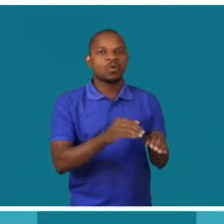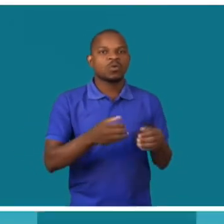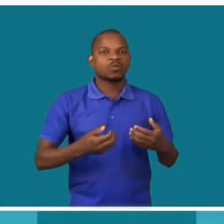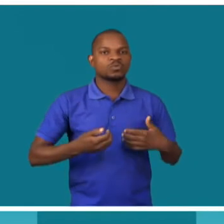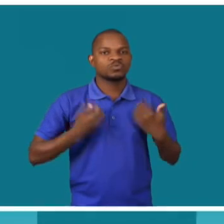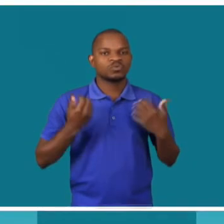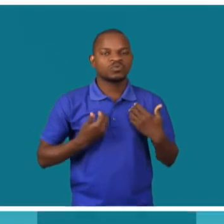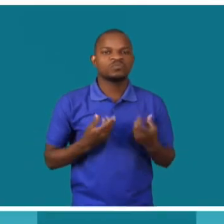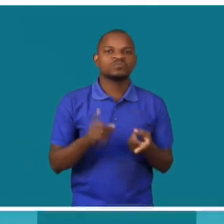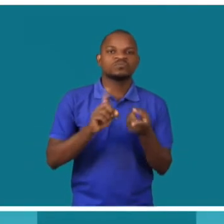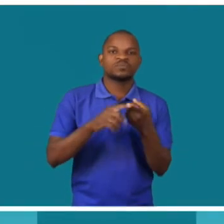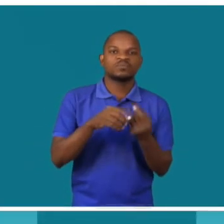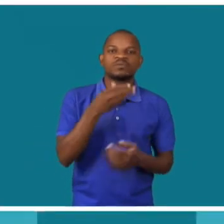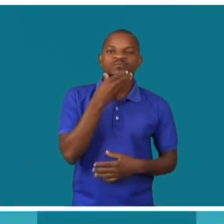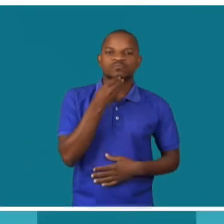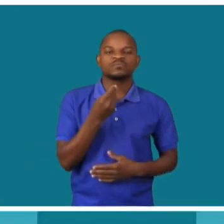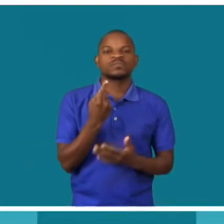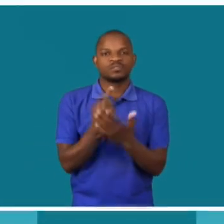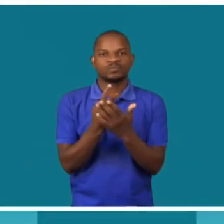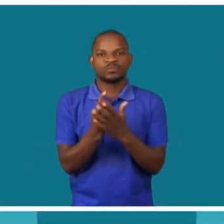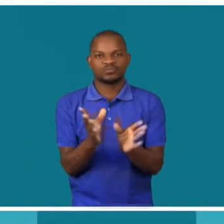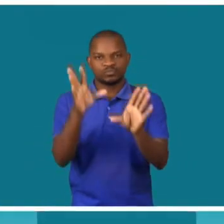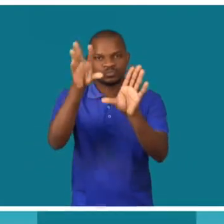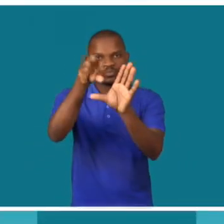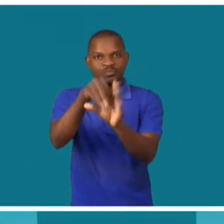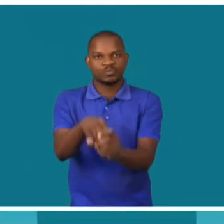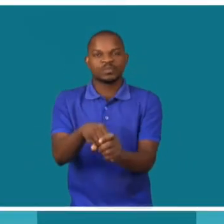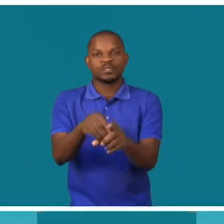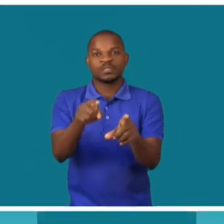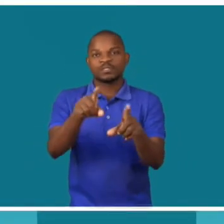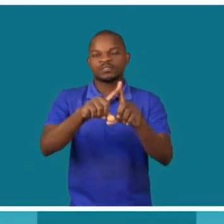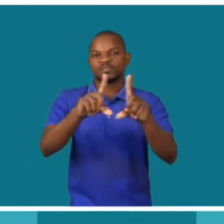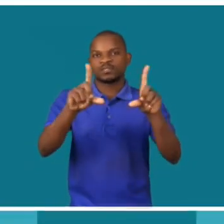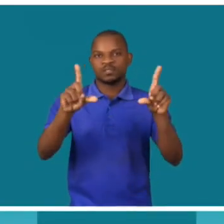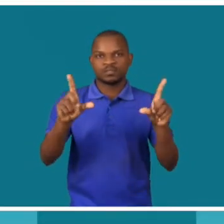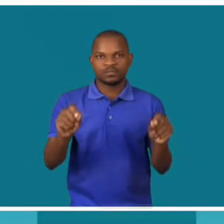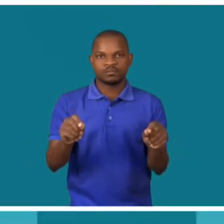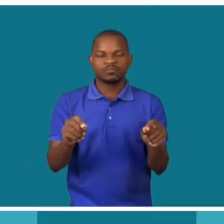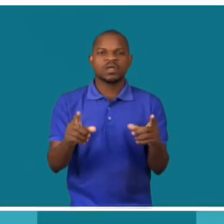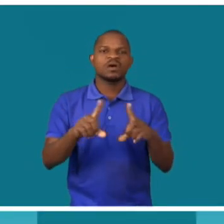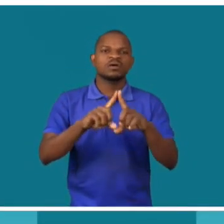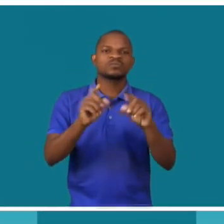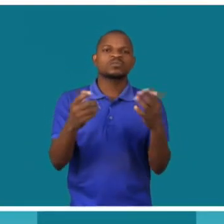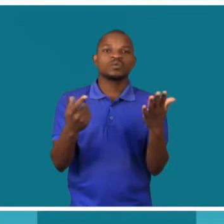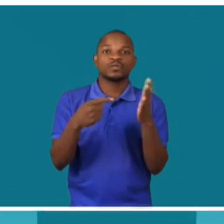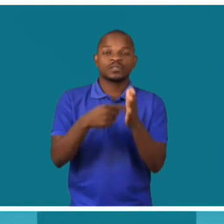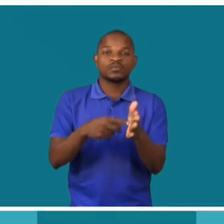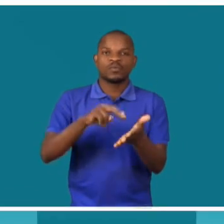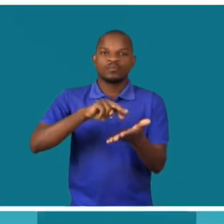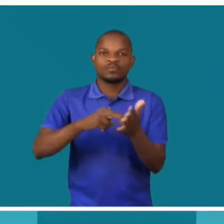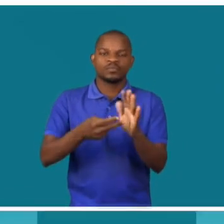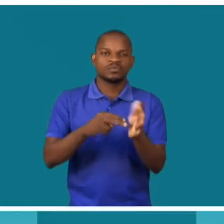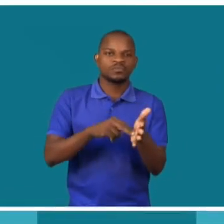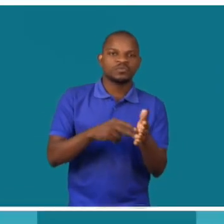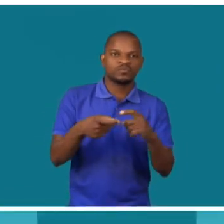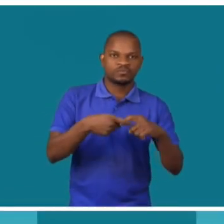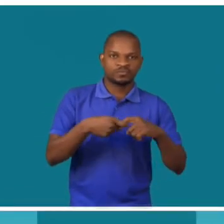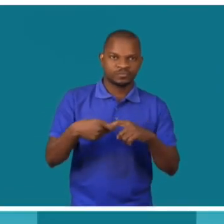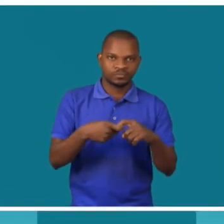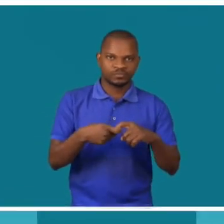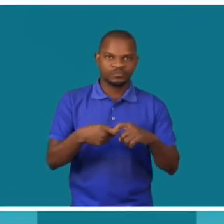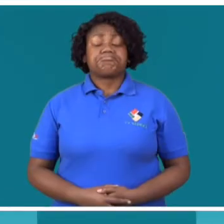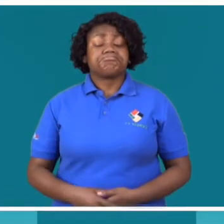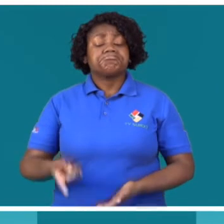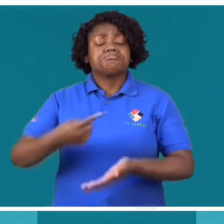não deixamos para trás os rapazes e também o homem, que é parte integrante deste processo. Estamos a falar, por exemplo, do planeamento